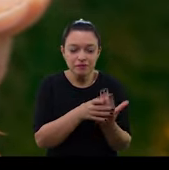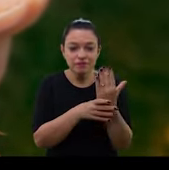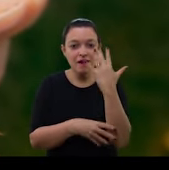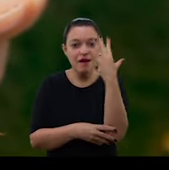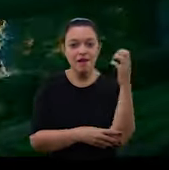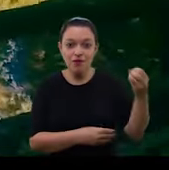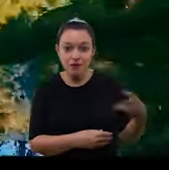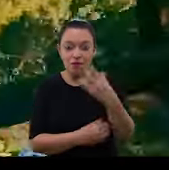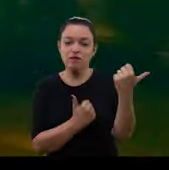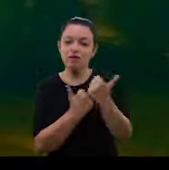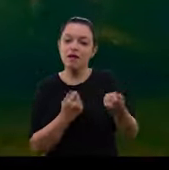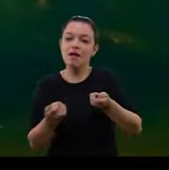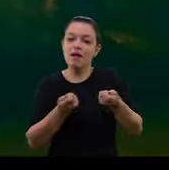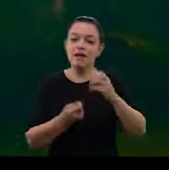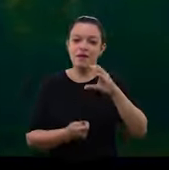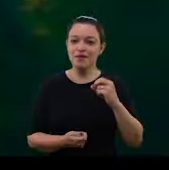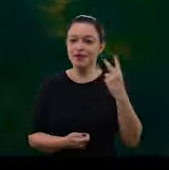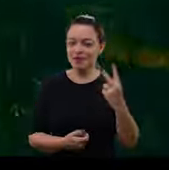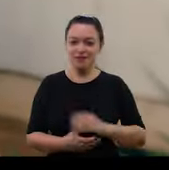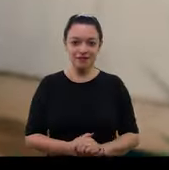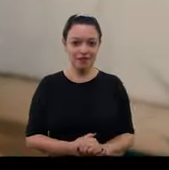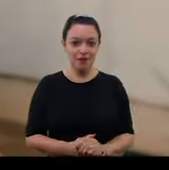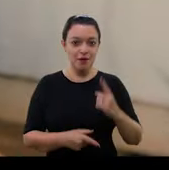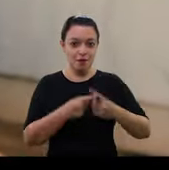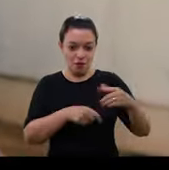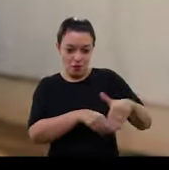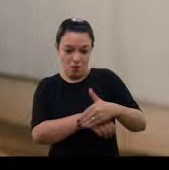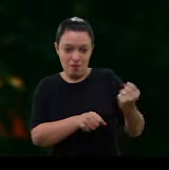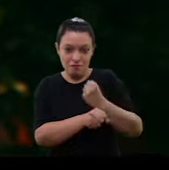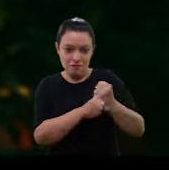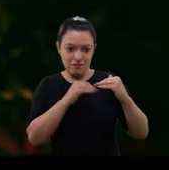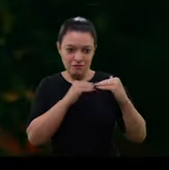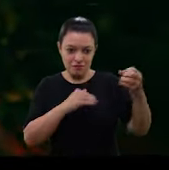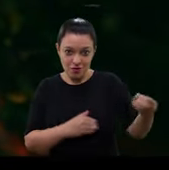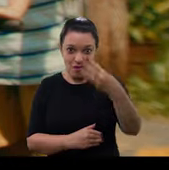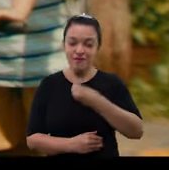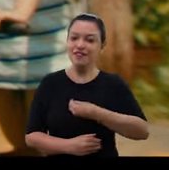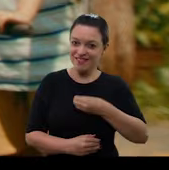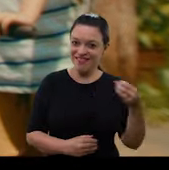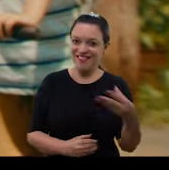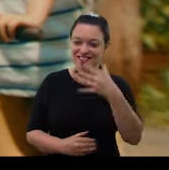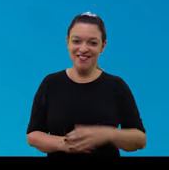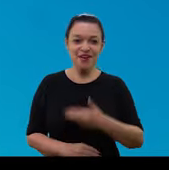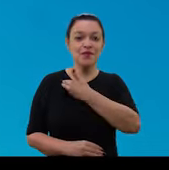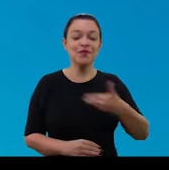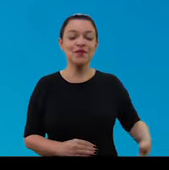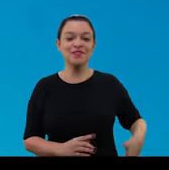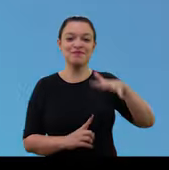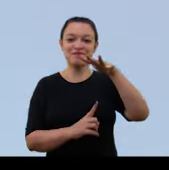árvores nativas para compensar a emissão de gás carbônico. Porque onde passa asfalto novo, tem vida nova.